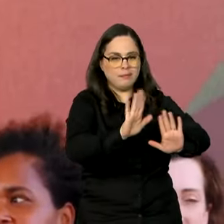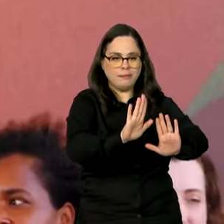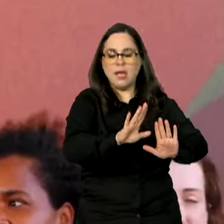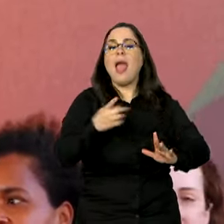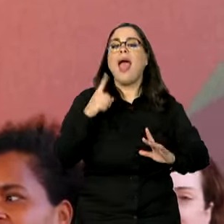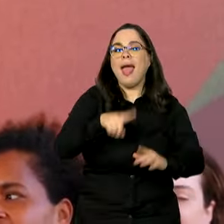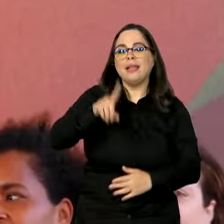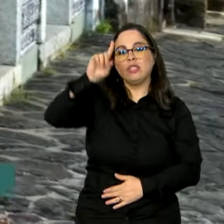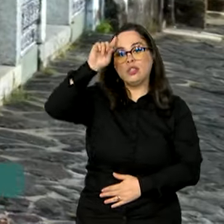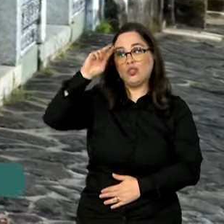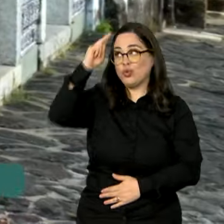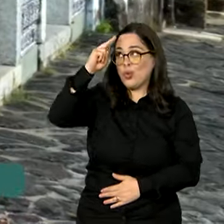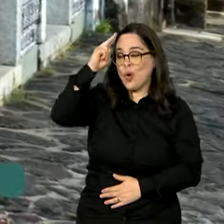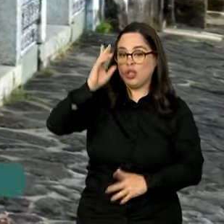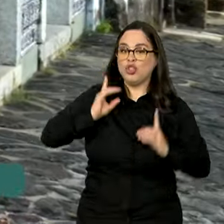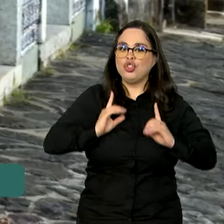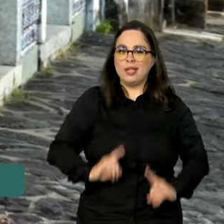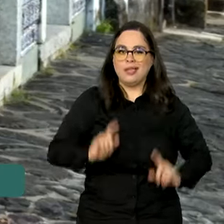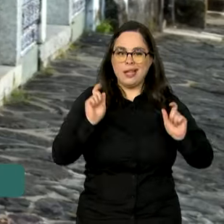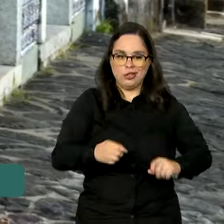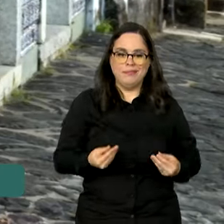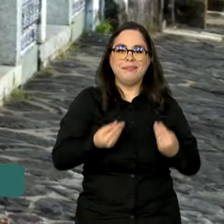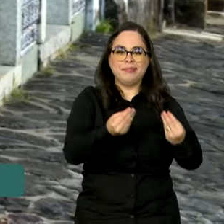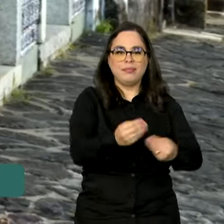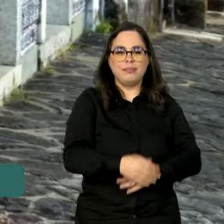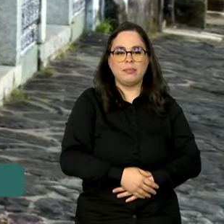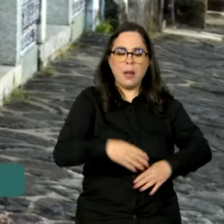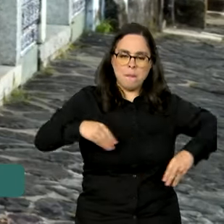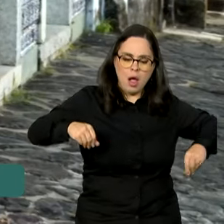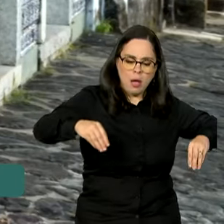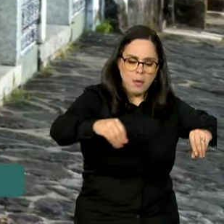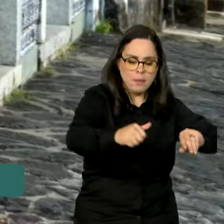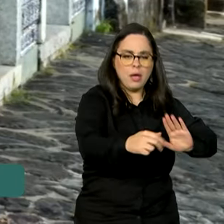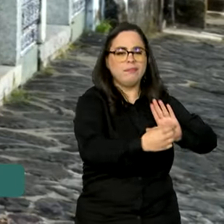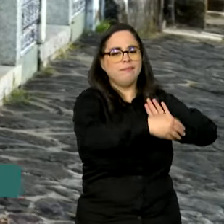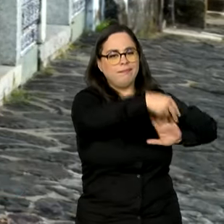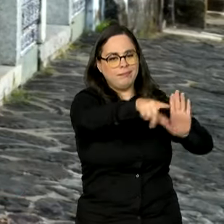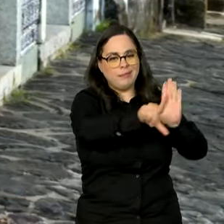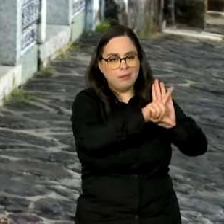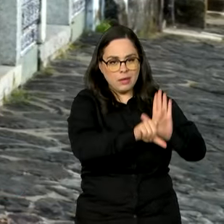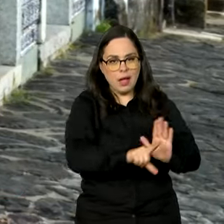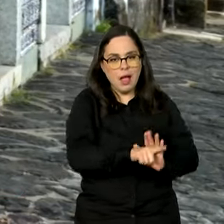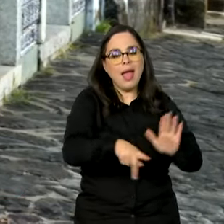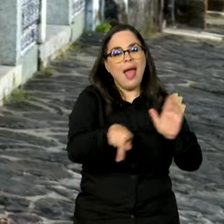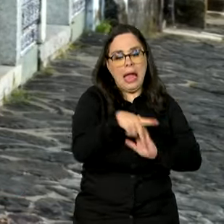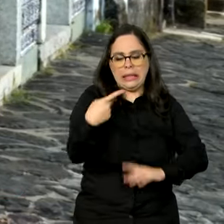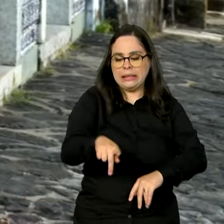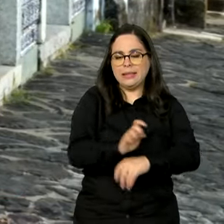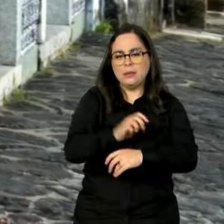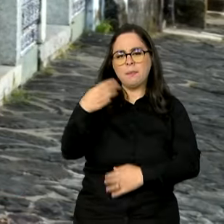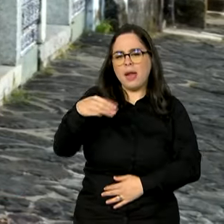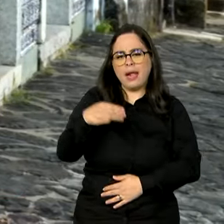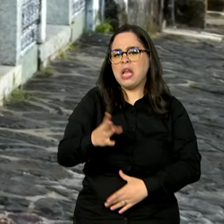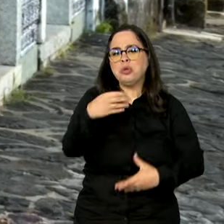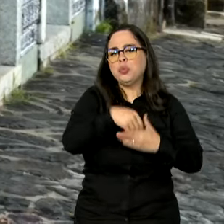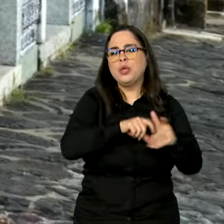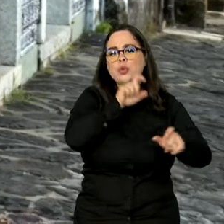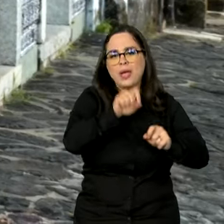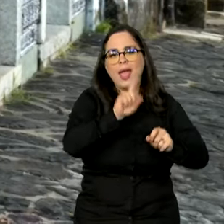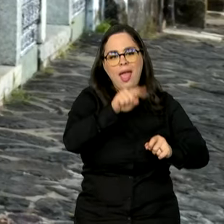era trazer dignidade de vida. A regularização de terras quilombolas aqui no Maranhão faz parte do termo de